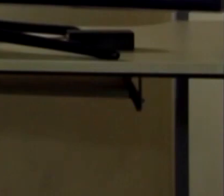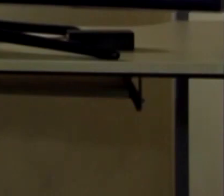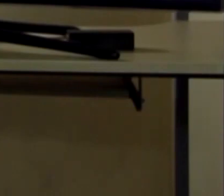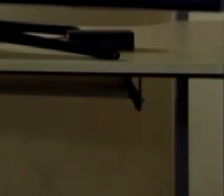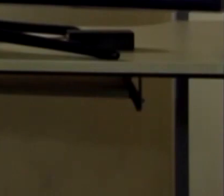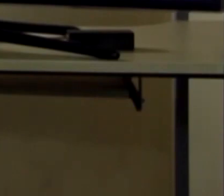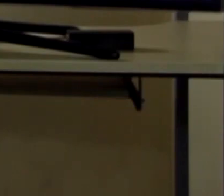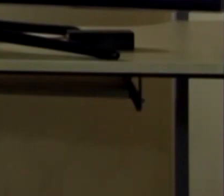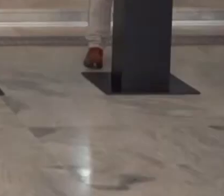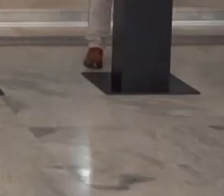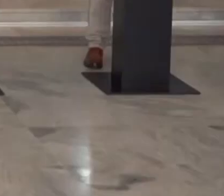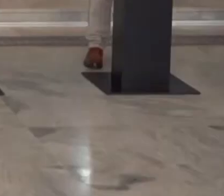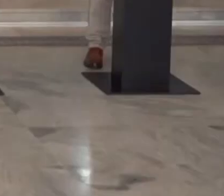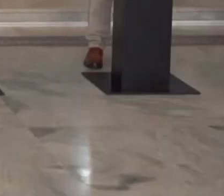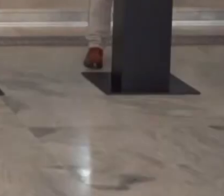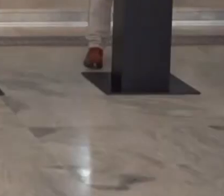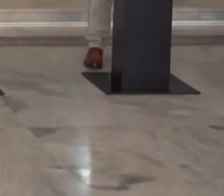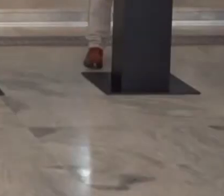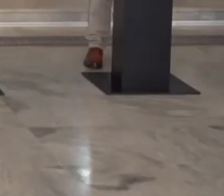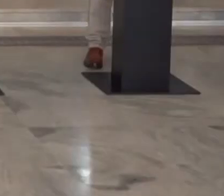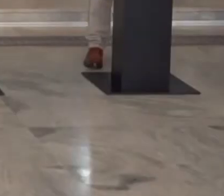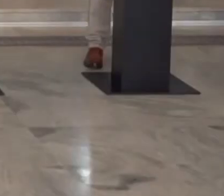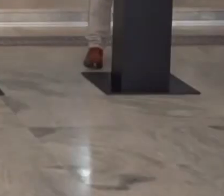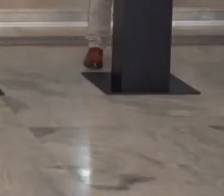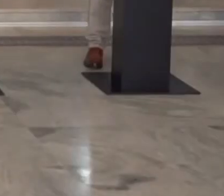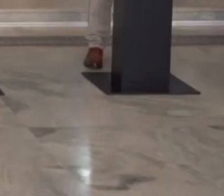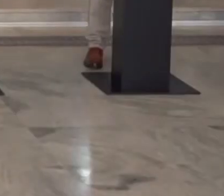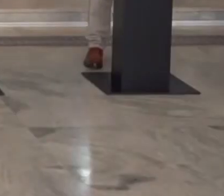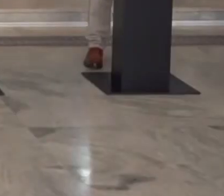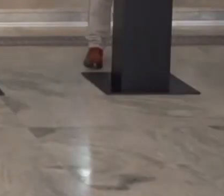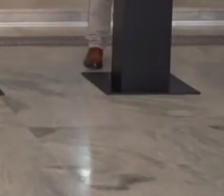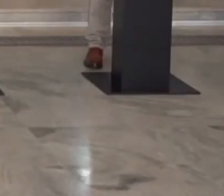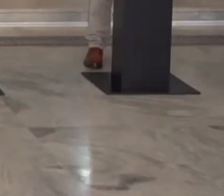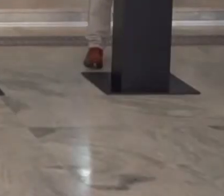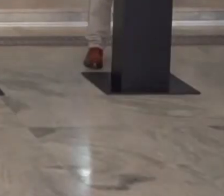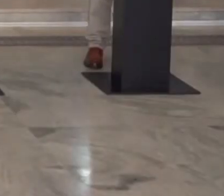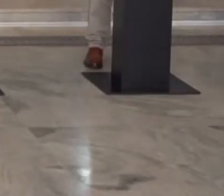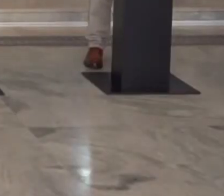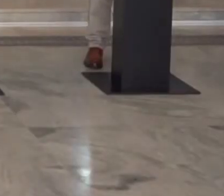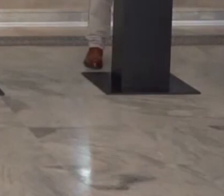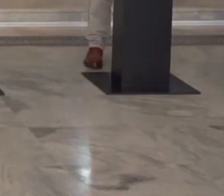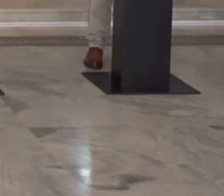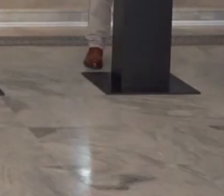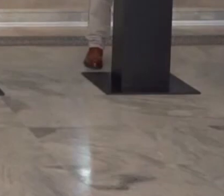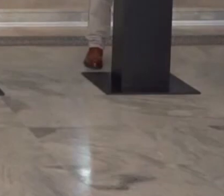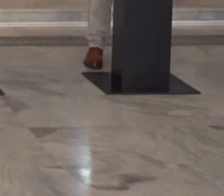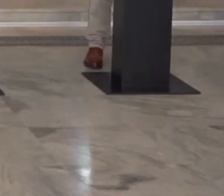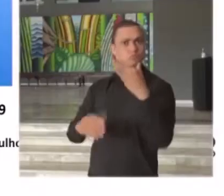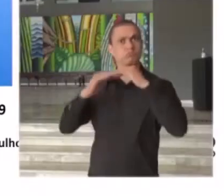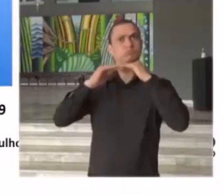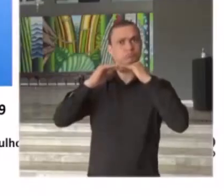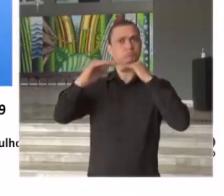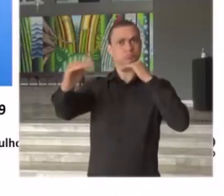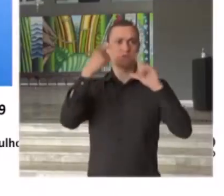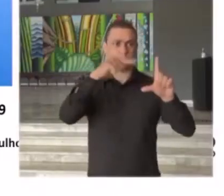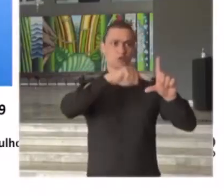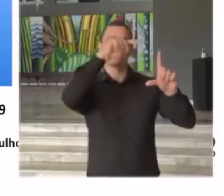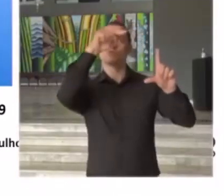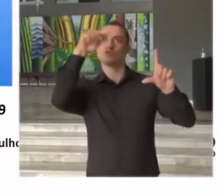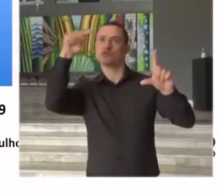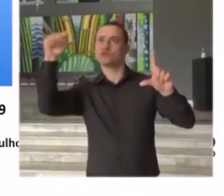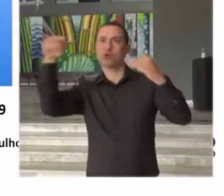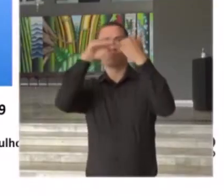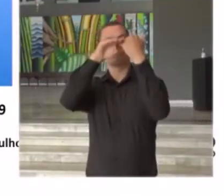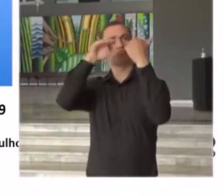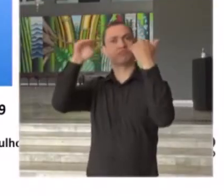pode ser adiada. O governo tem 38 dias pela frente. Para seguir com o plano previsto, todo o Estado precisa